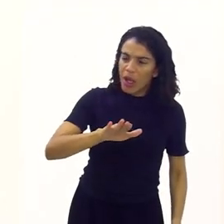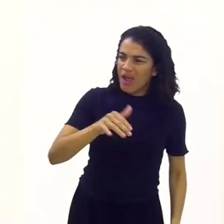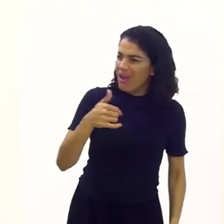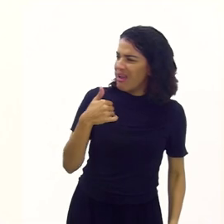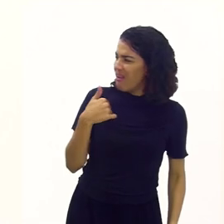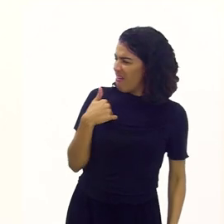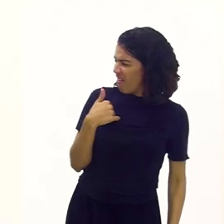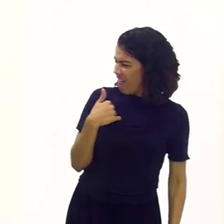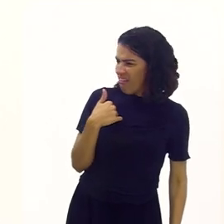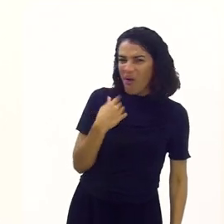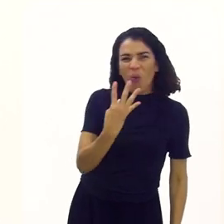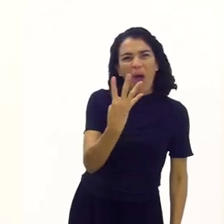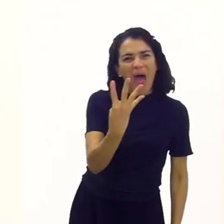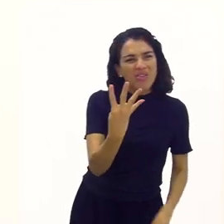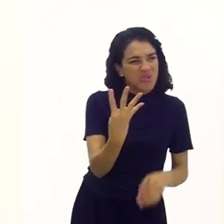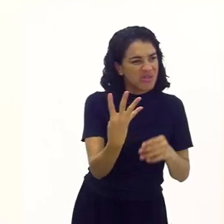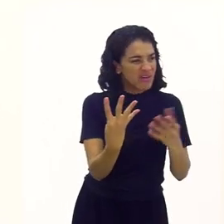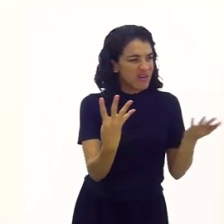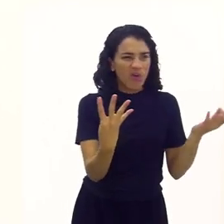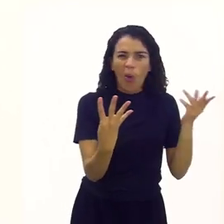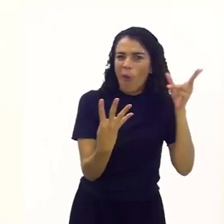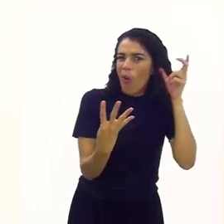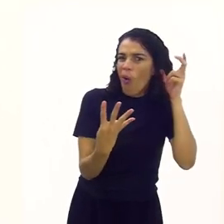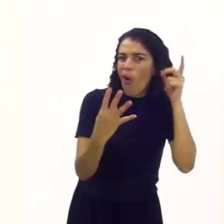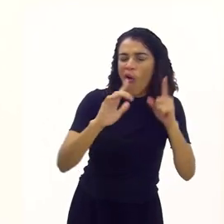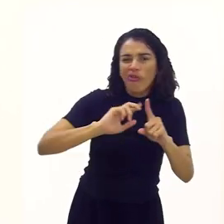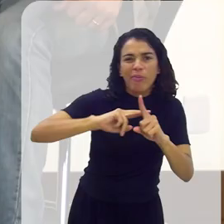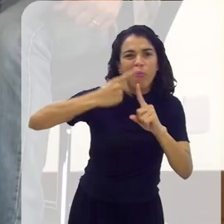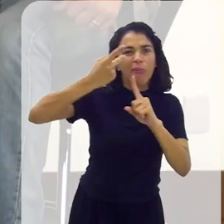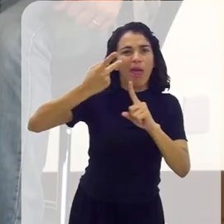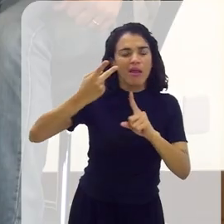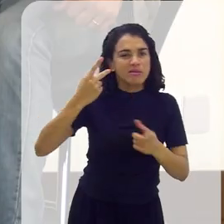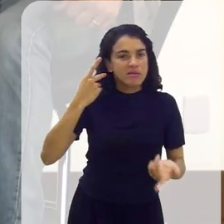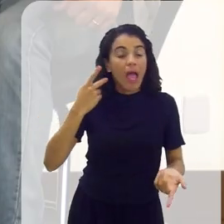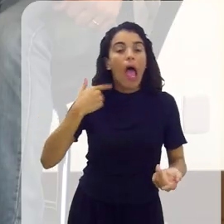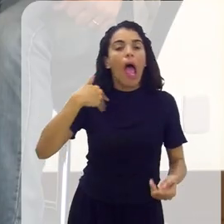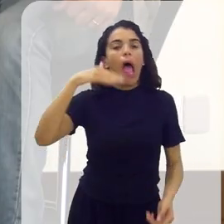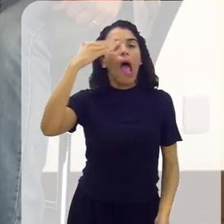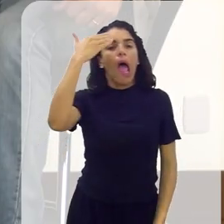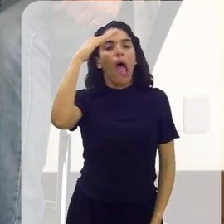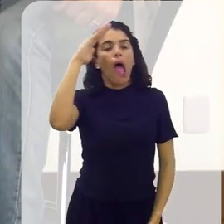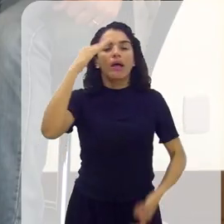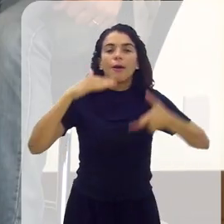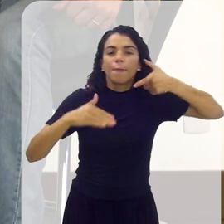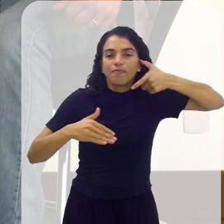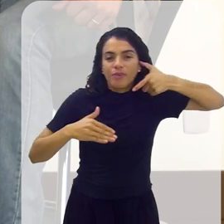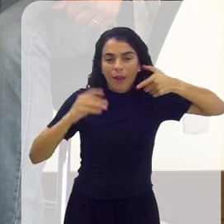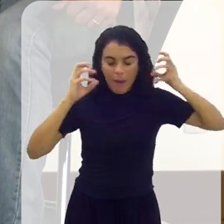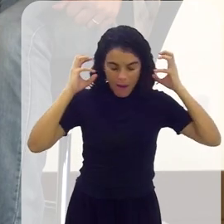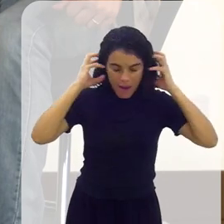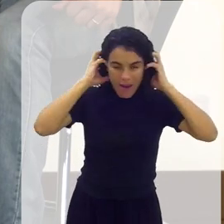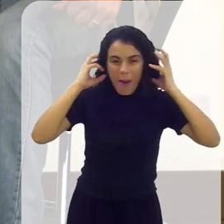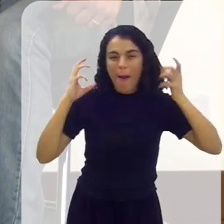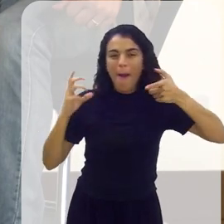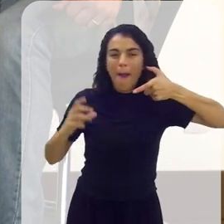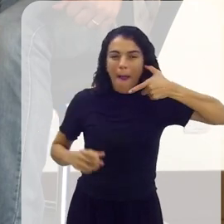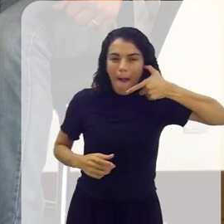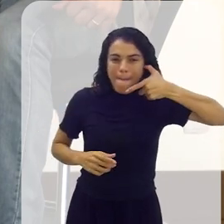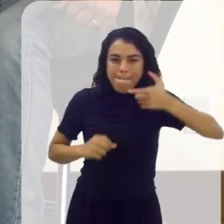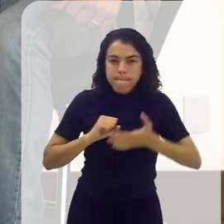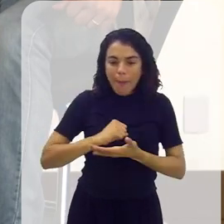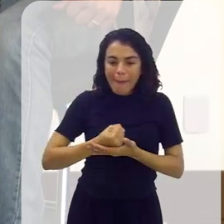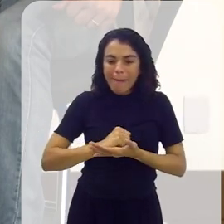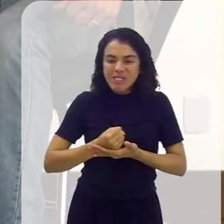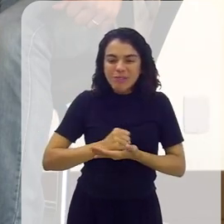Aí eu olhei e só tinham quatro. Falei, como é que pode? Aí depois eu fui entender. Eu não sabia que se podia